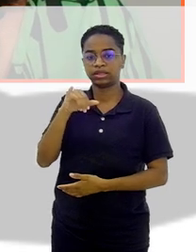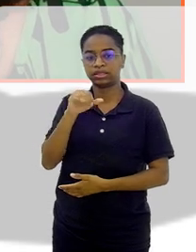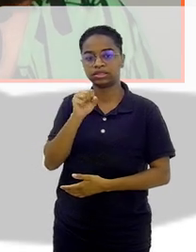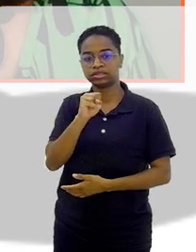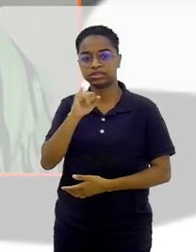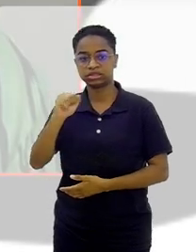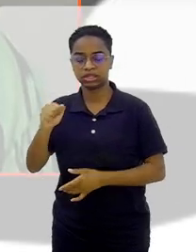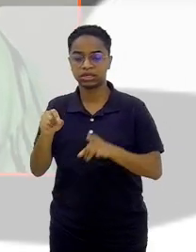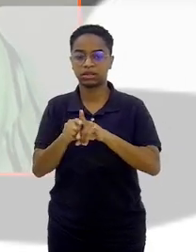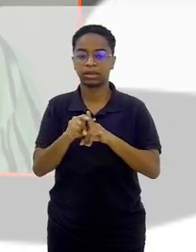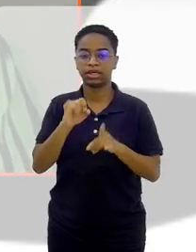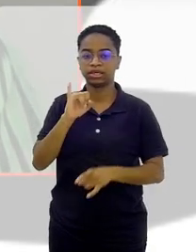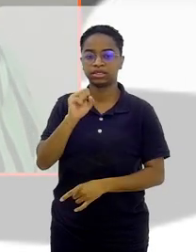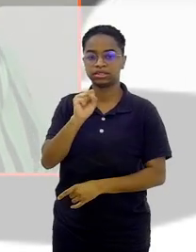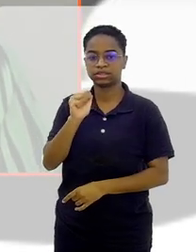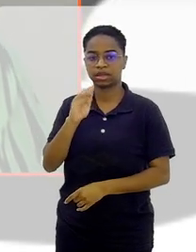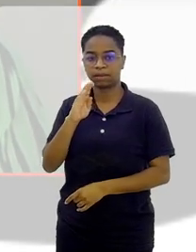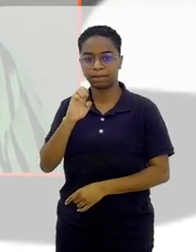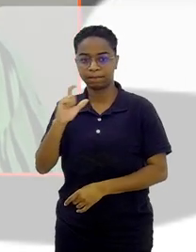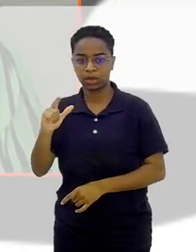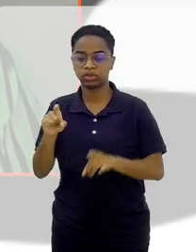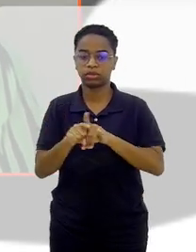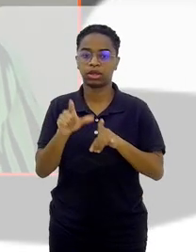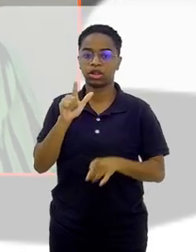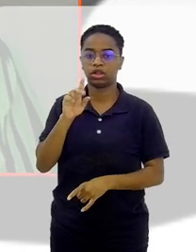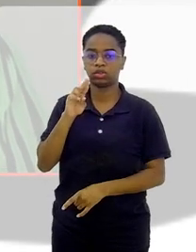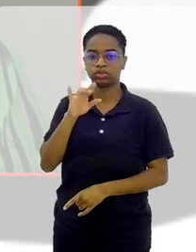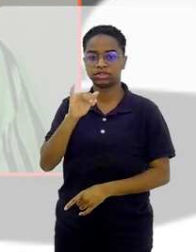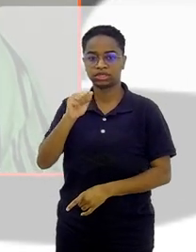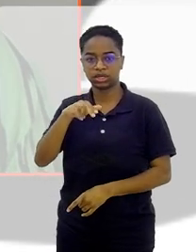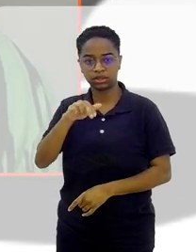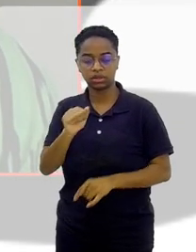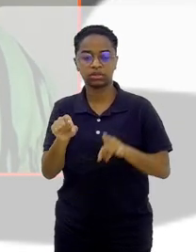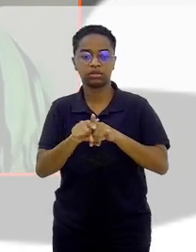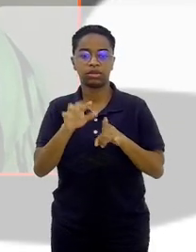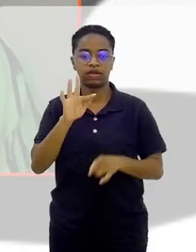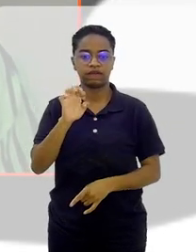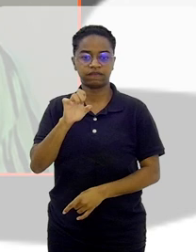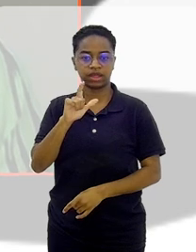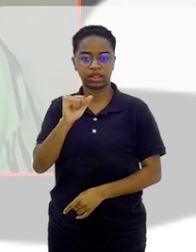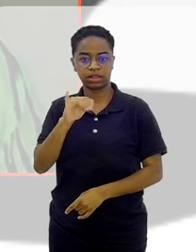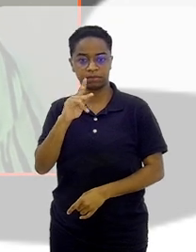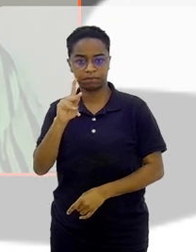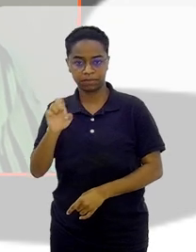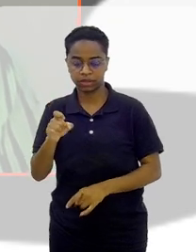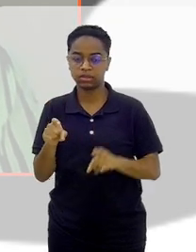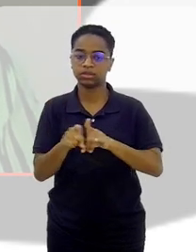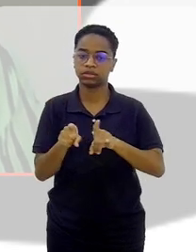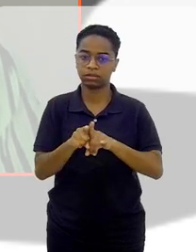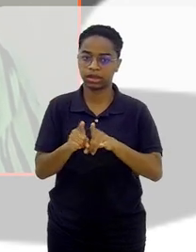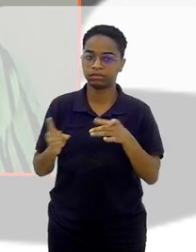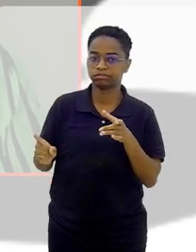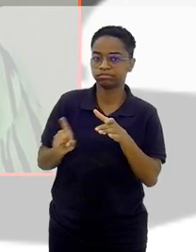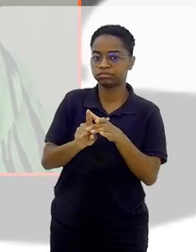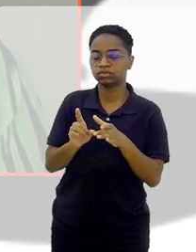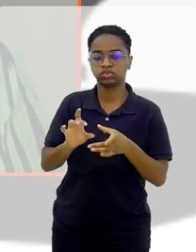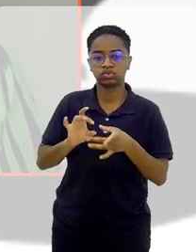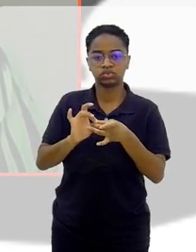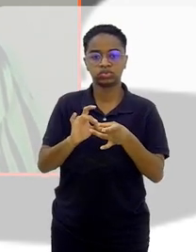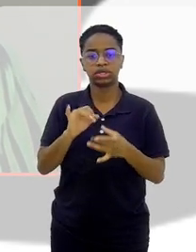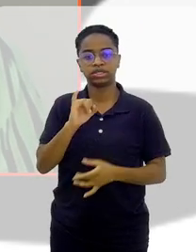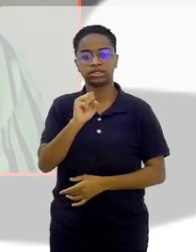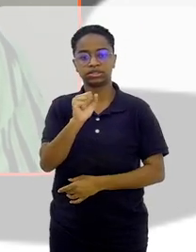Rico, a Isabel Capaverde, a Luciana Tancredo, o Felipe Araripe, que veio também somar,